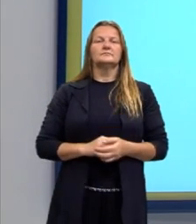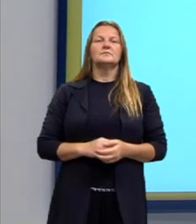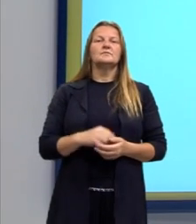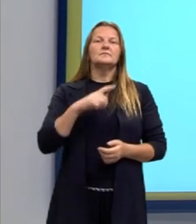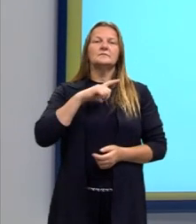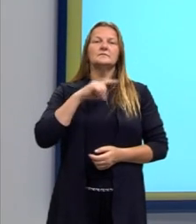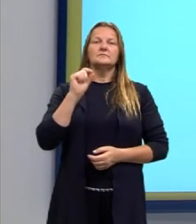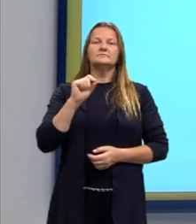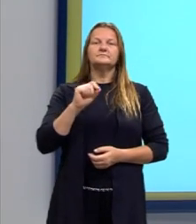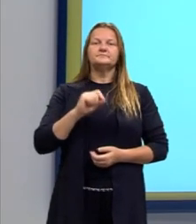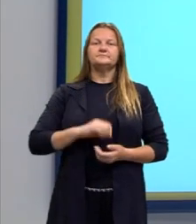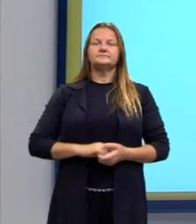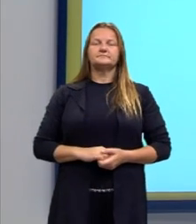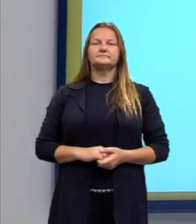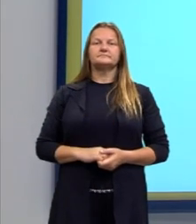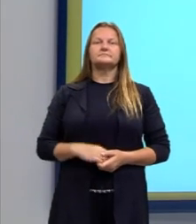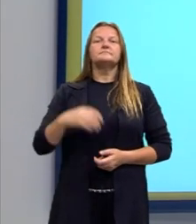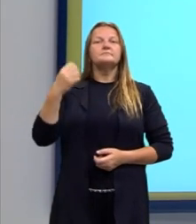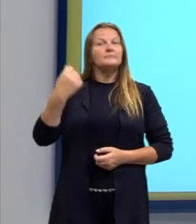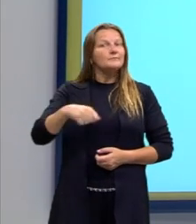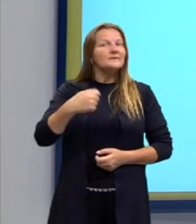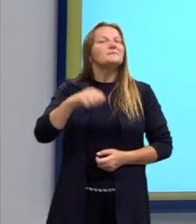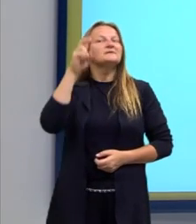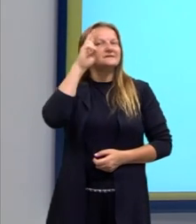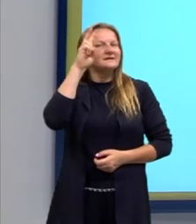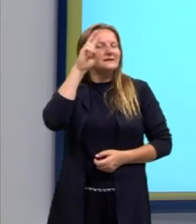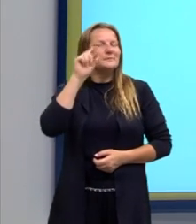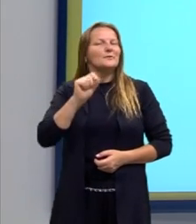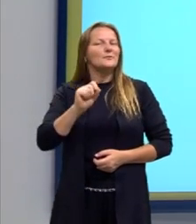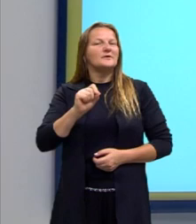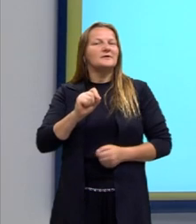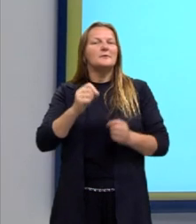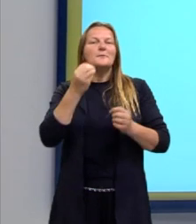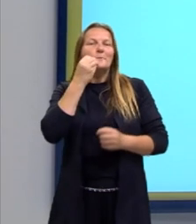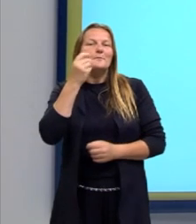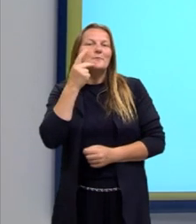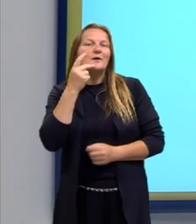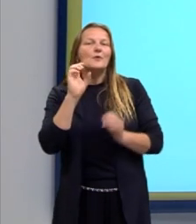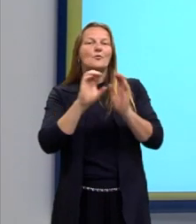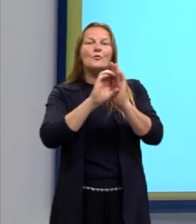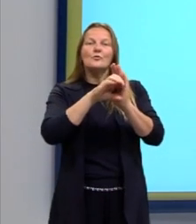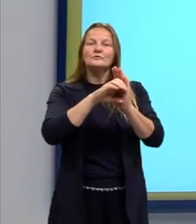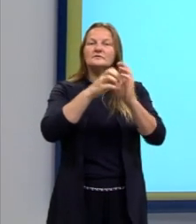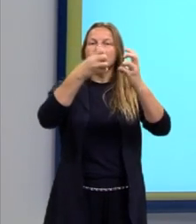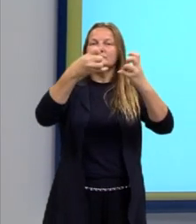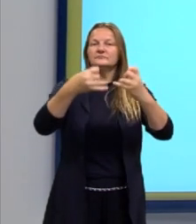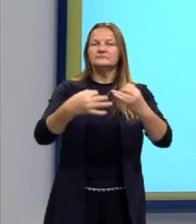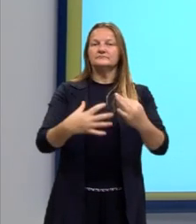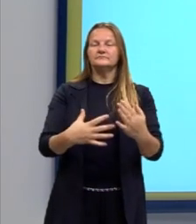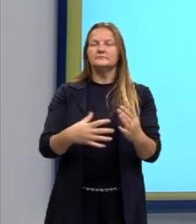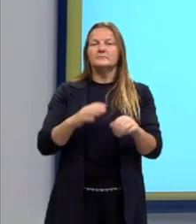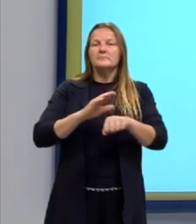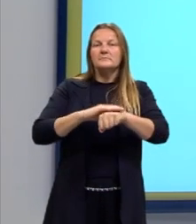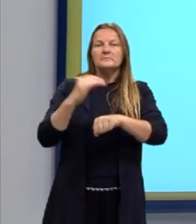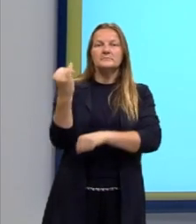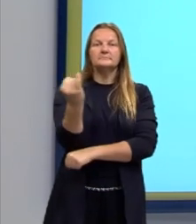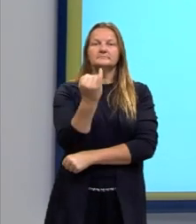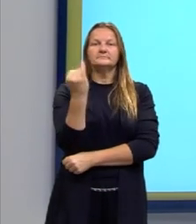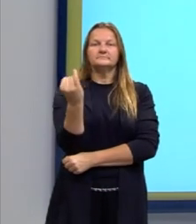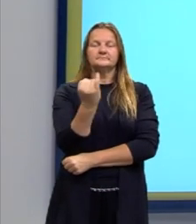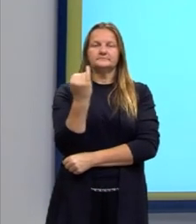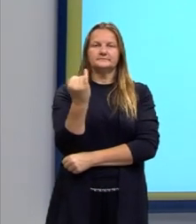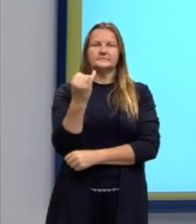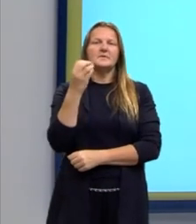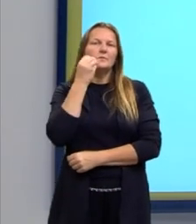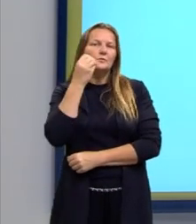seguinte, nós precisamos lembrar do que é a probabilidade. E o tópico principal, quando nós